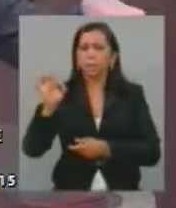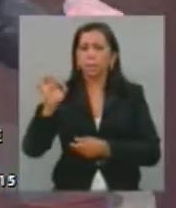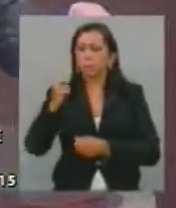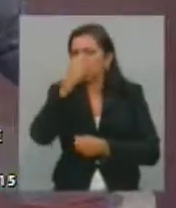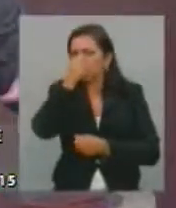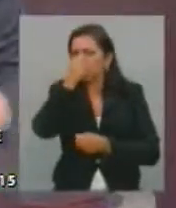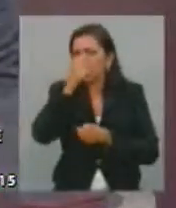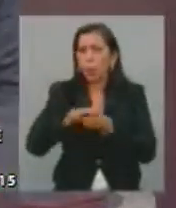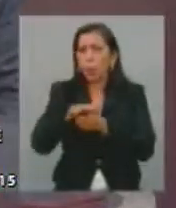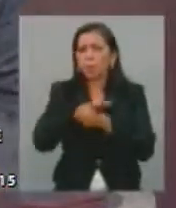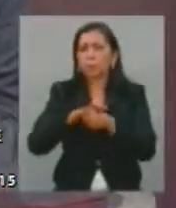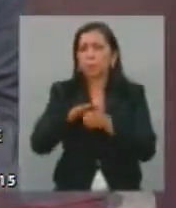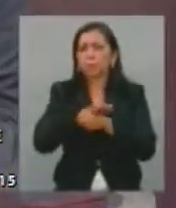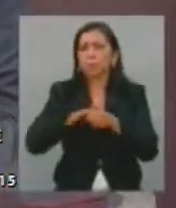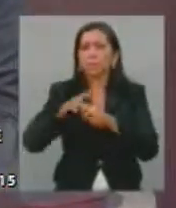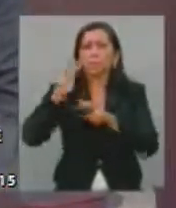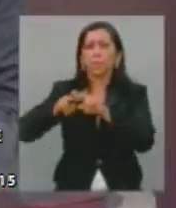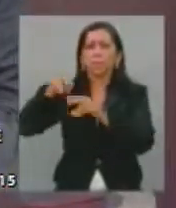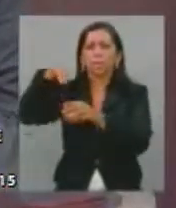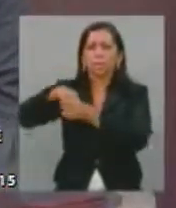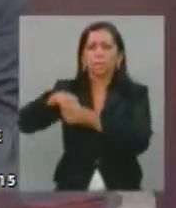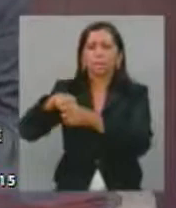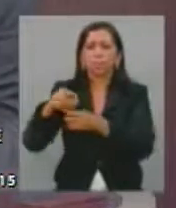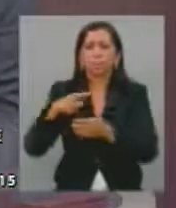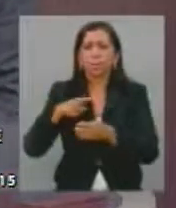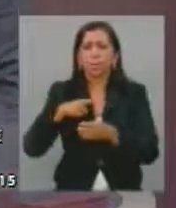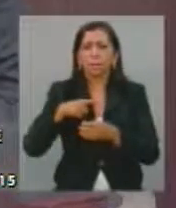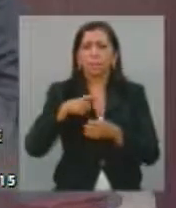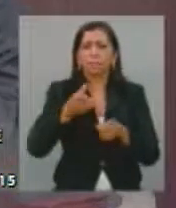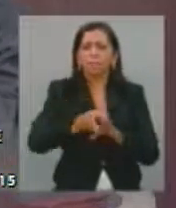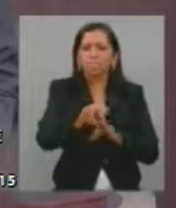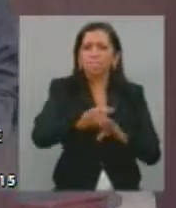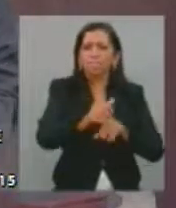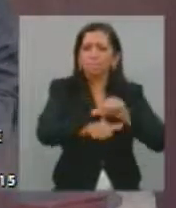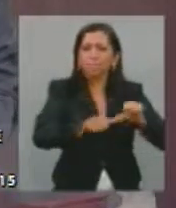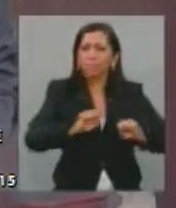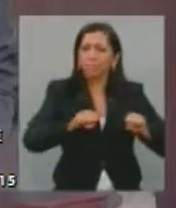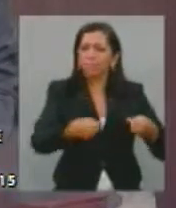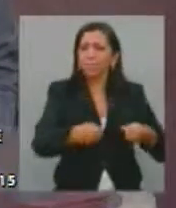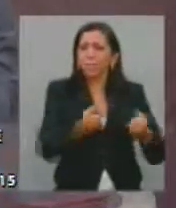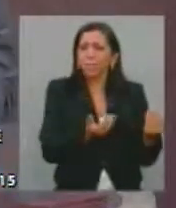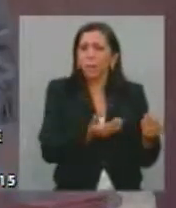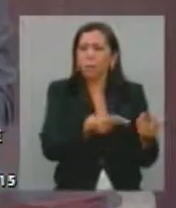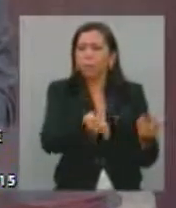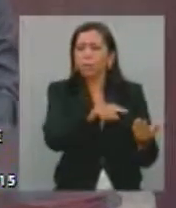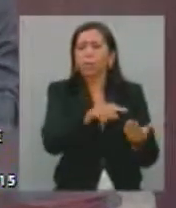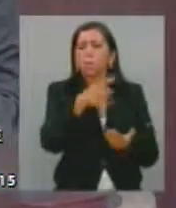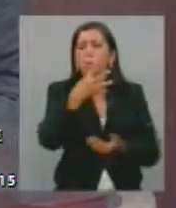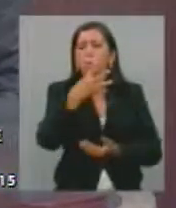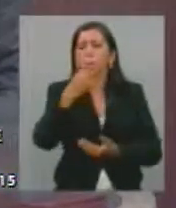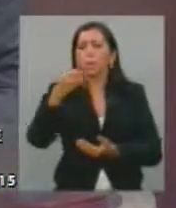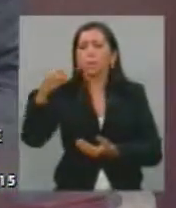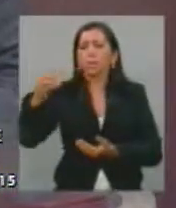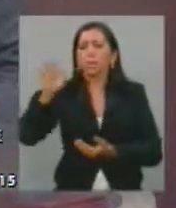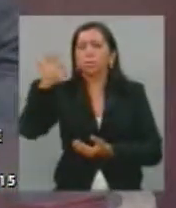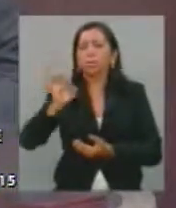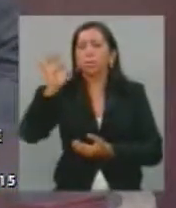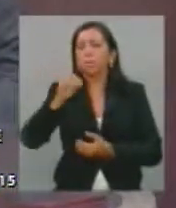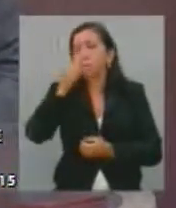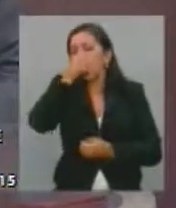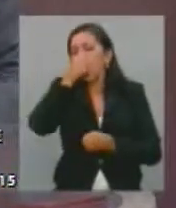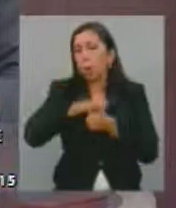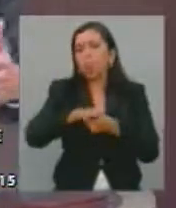Aquelas que não foram interditadas pela justiça, no caso das unidades sócio-educativas, estão com 400% de superlotação.